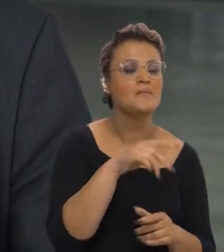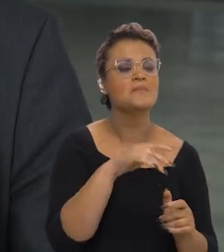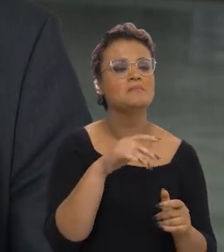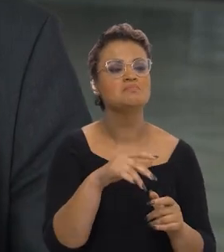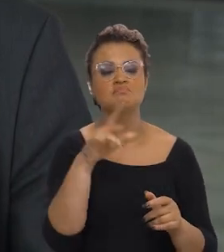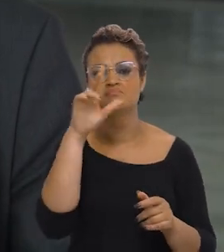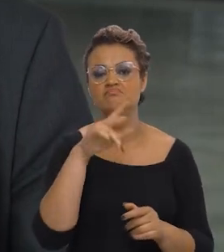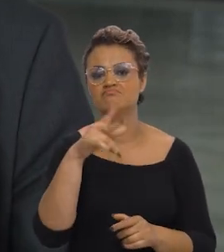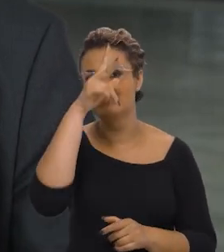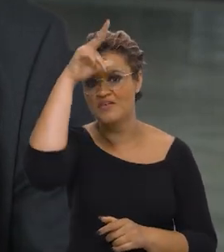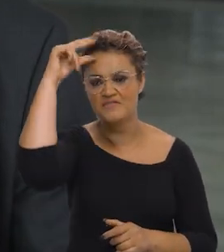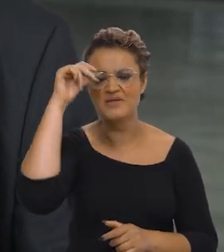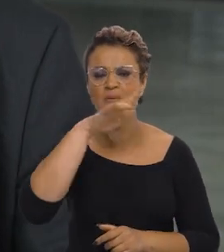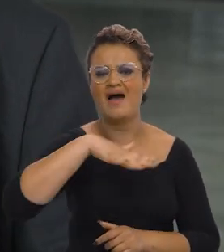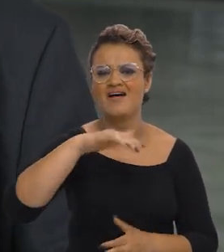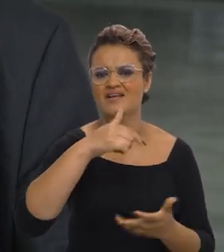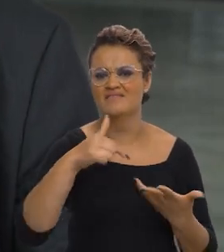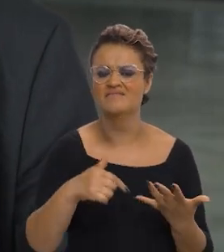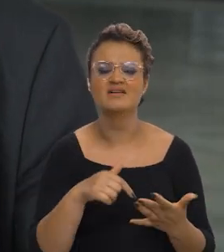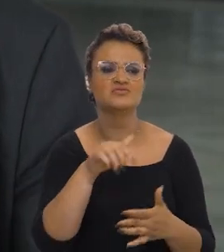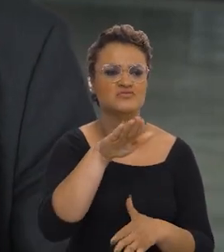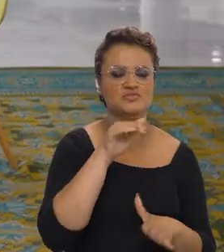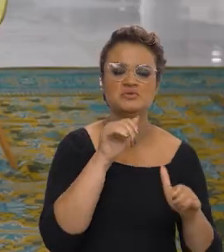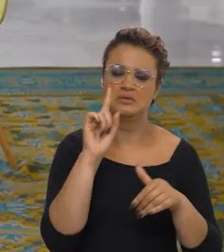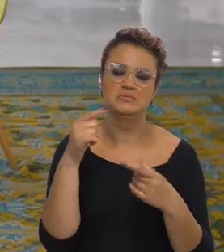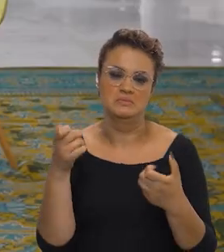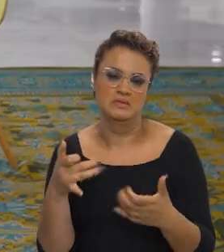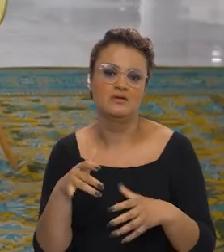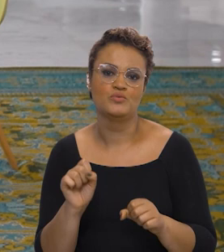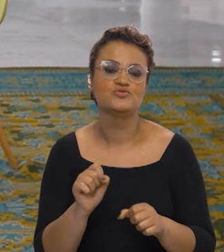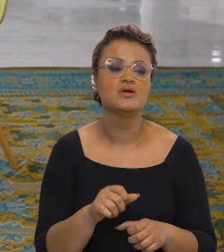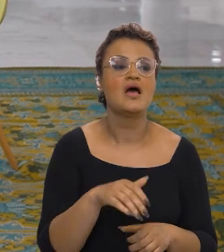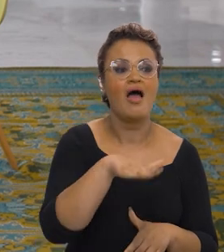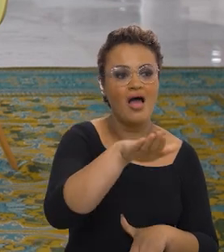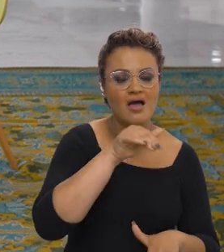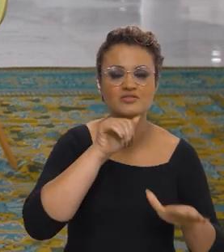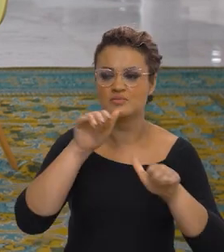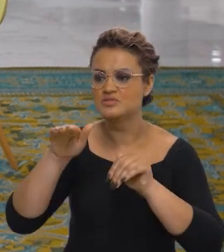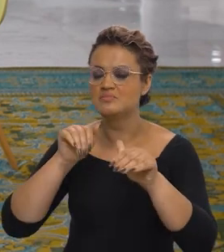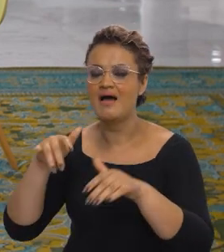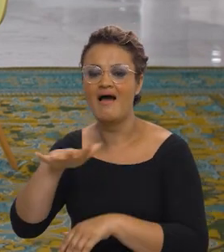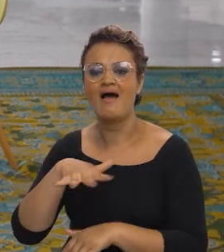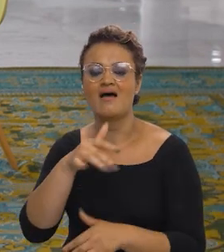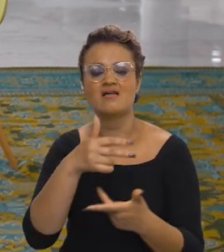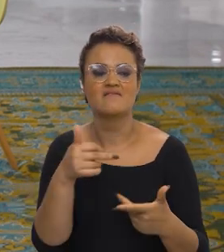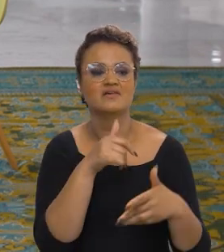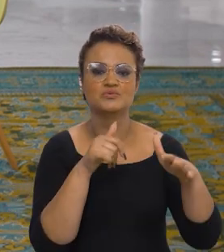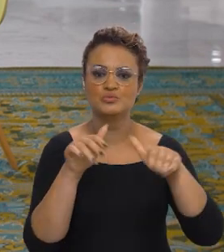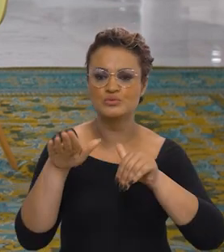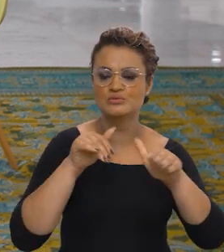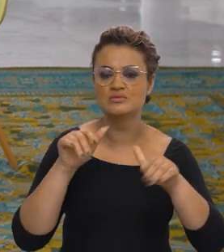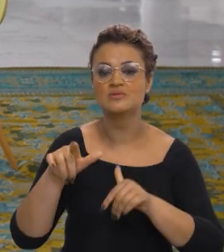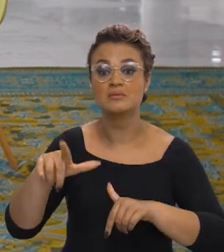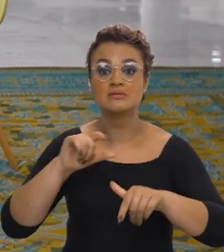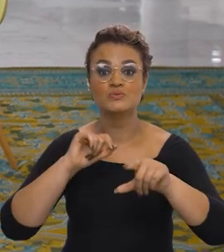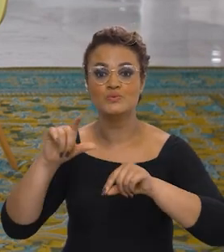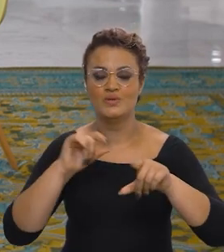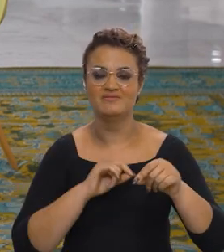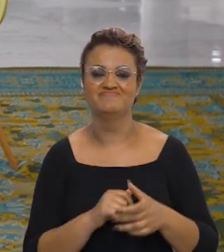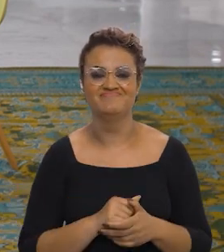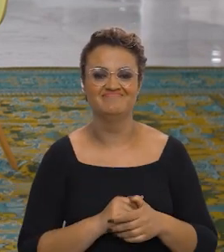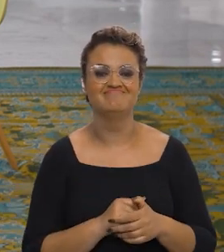escutando os prefeitos em diversas áreas, depois eu posso explicar. Em diversas áreas, a gente vai abrir processos de